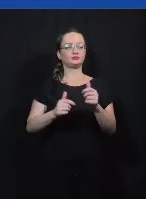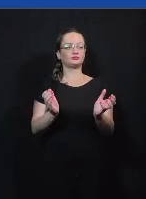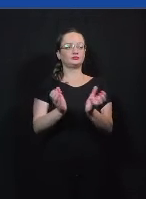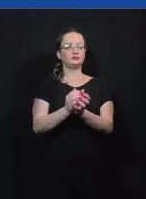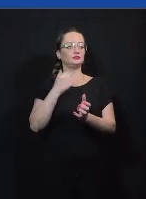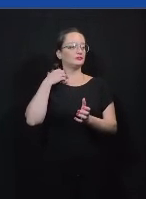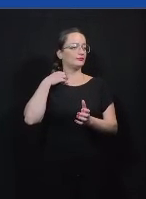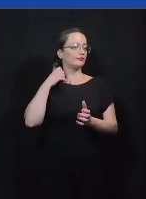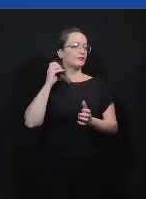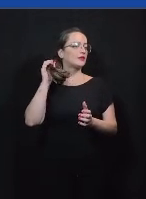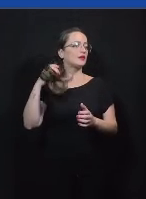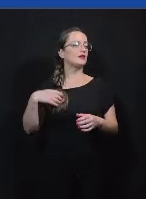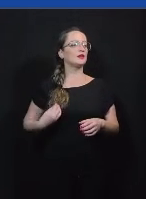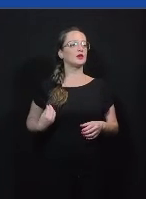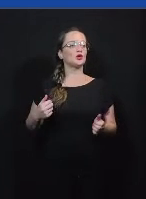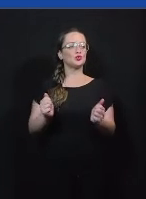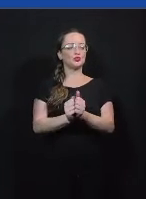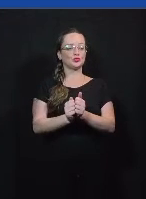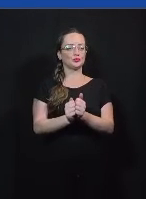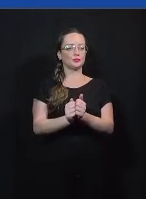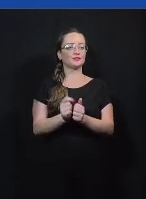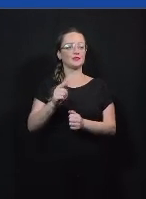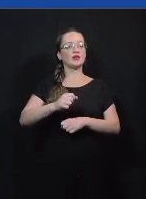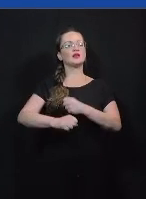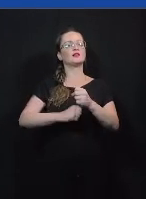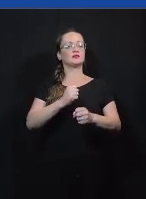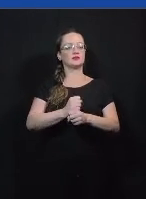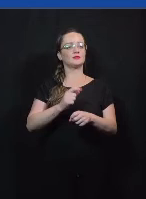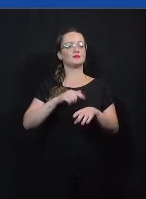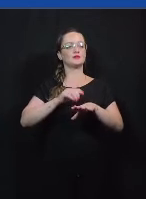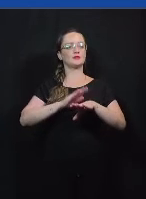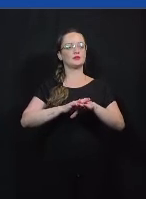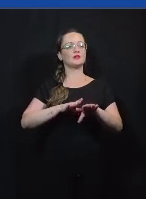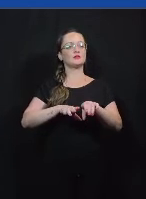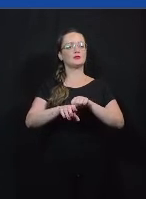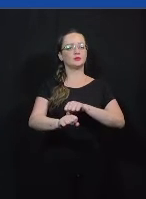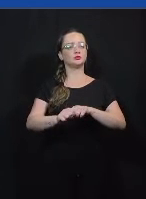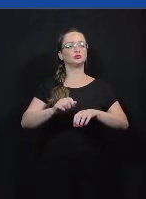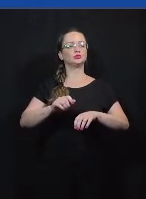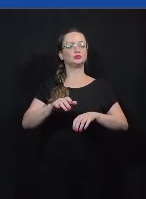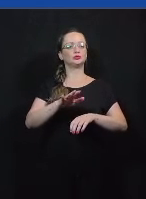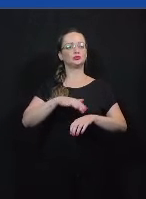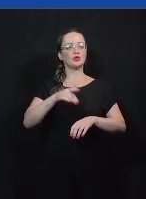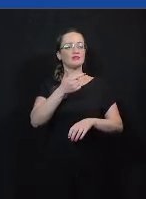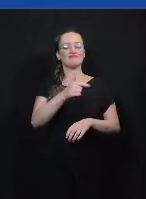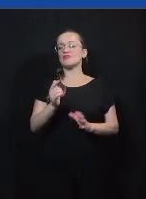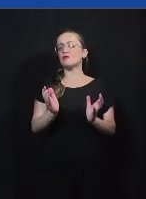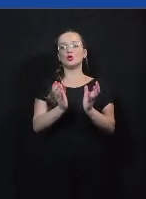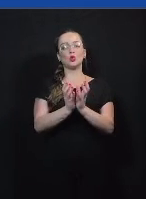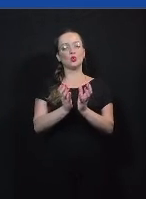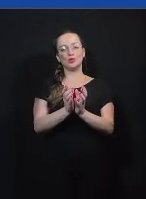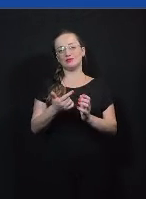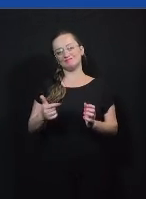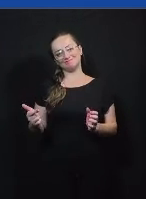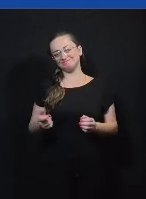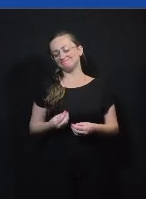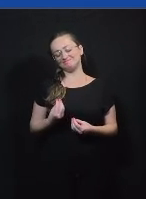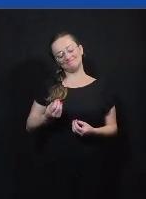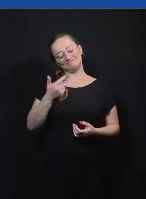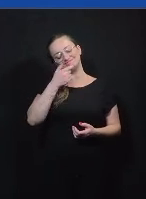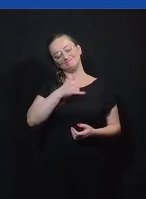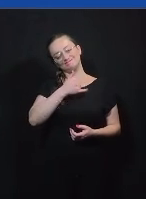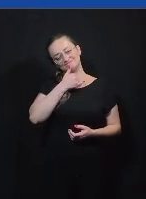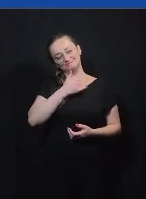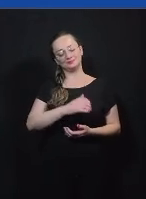juntos então esse ano particularmente a fez as formações com os professores mas não teve clube por conta do fechamento